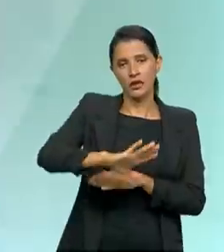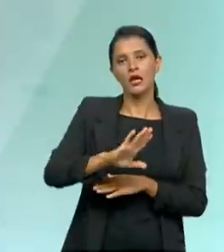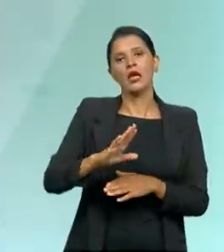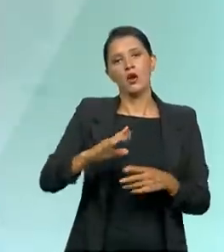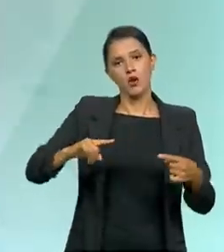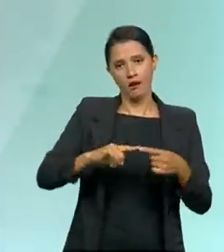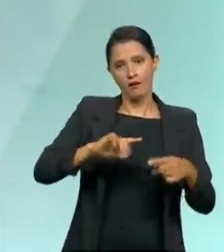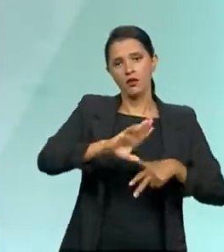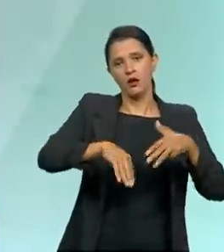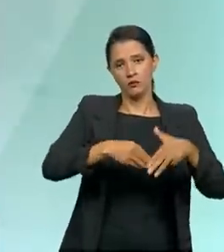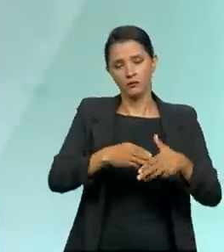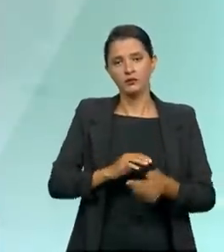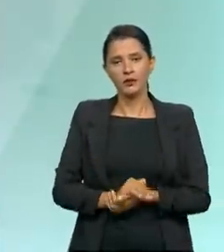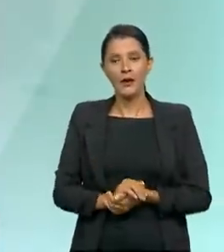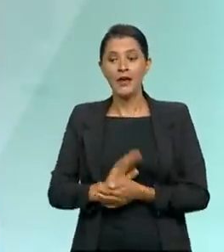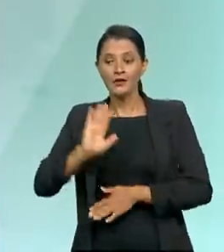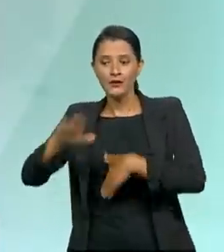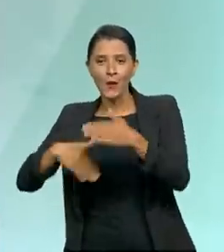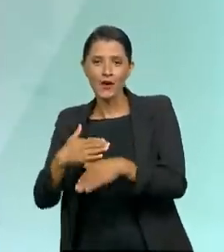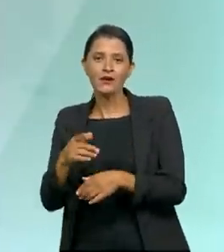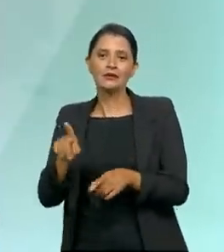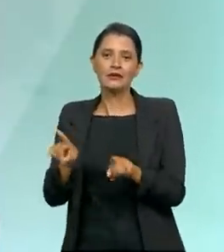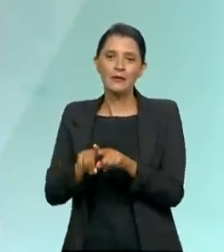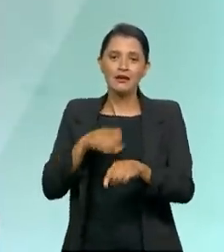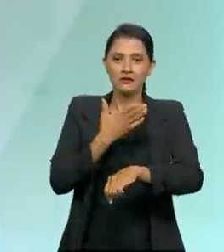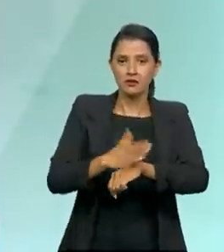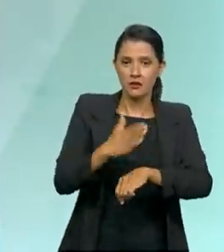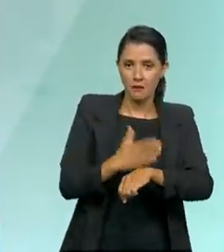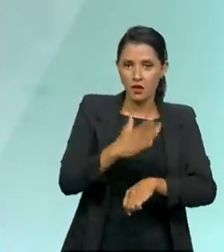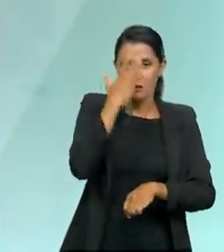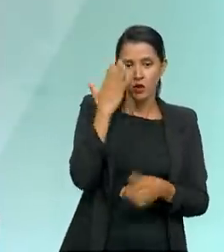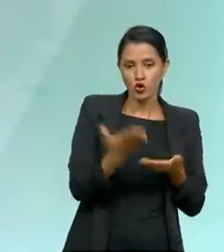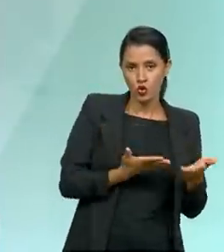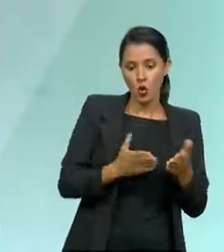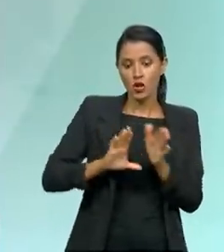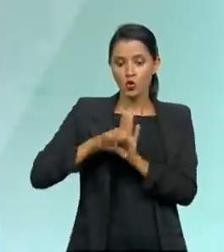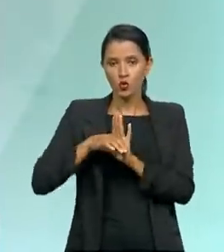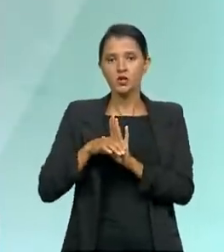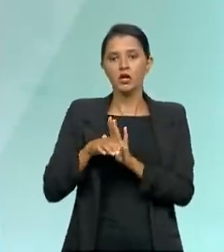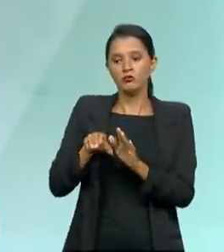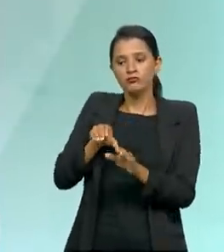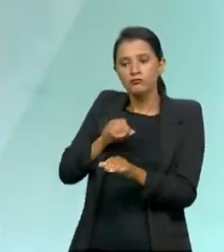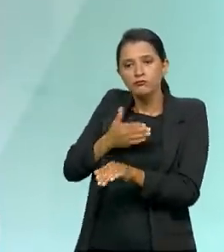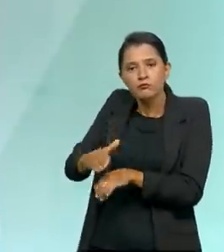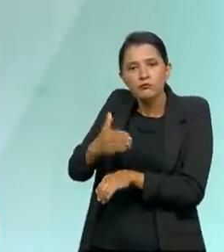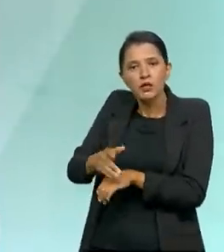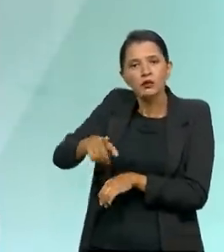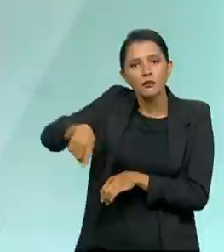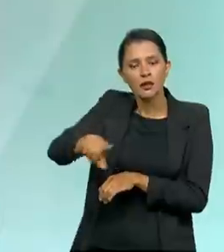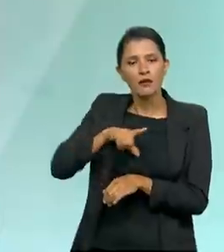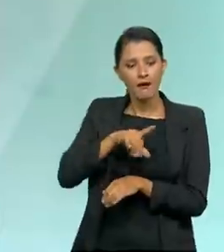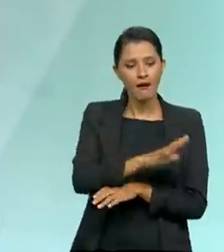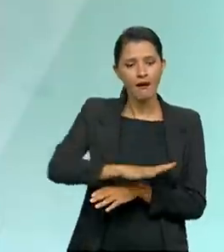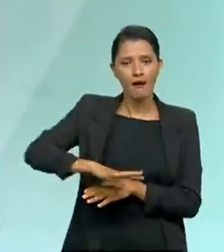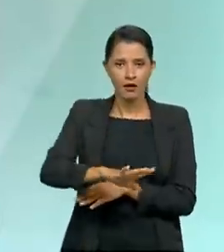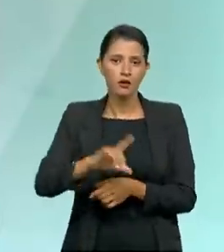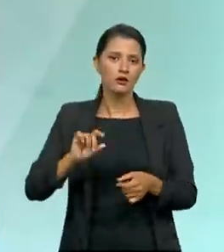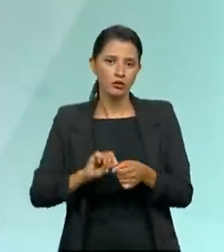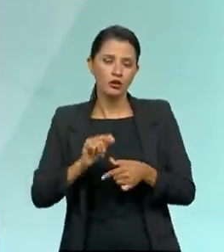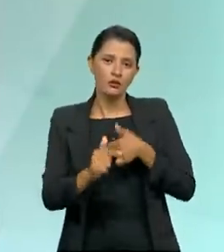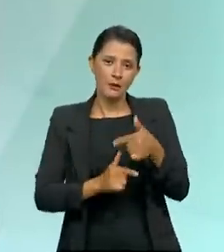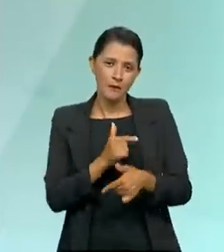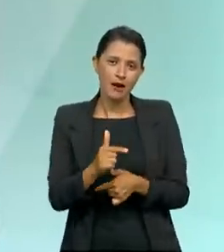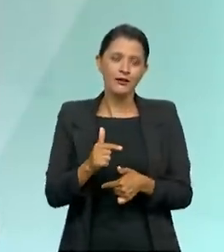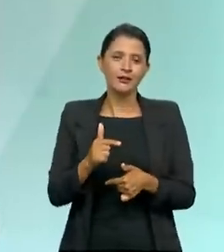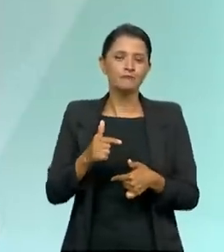no desenvolvimento, no treinamento de servidores sobre esses conceitos. Então, todas essas áreas, a gente atua de maneira muito